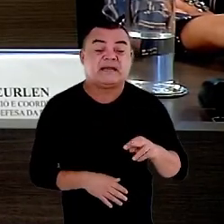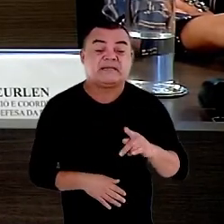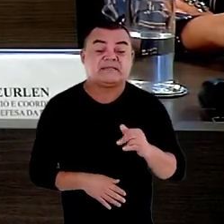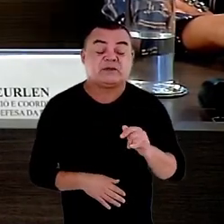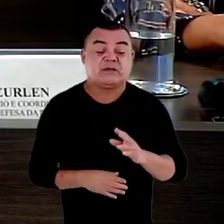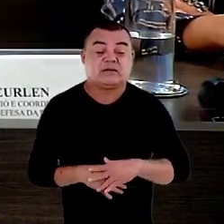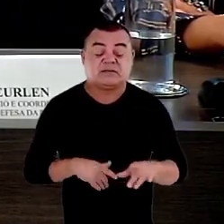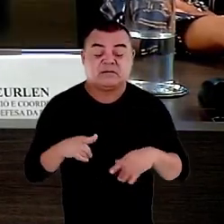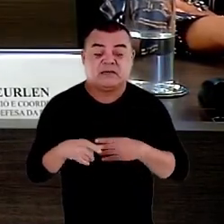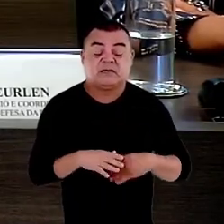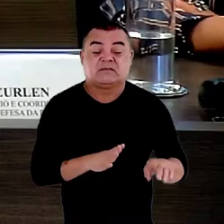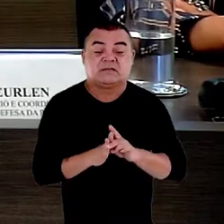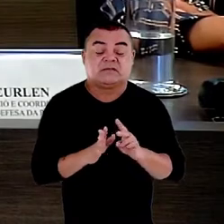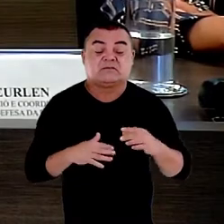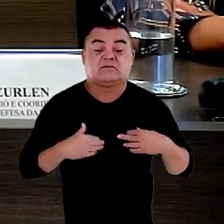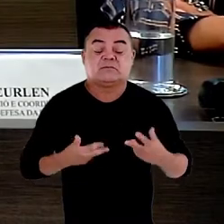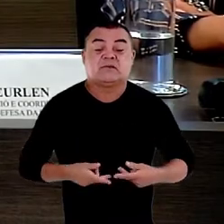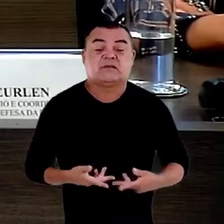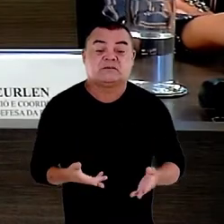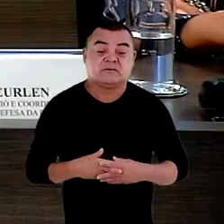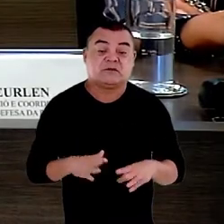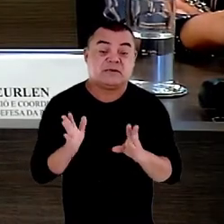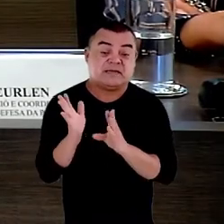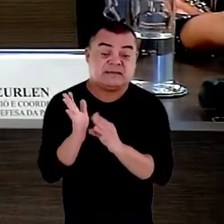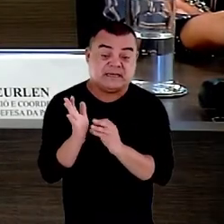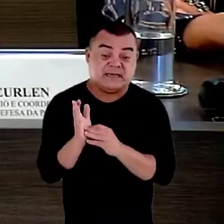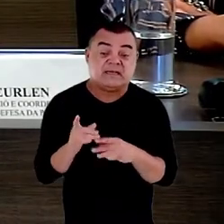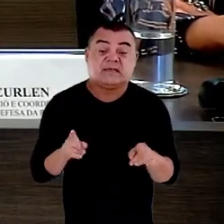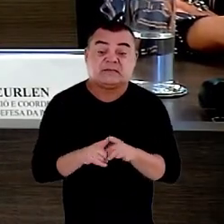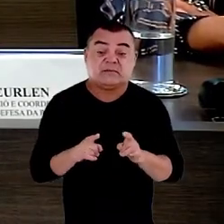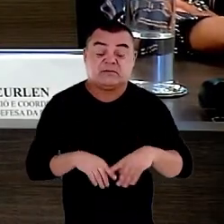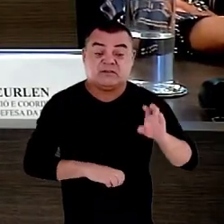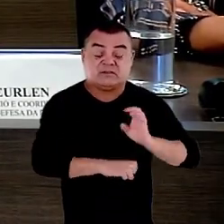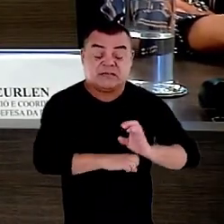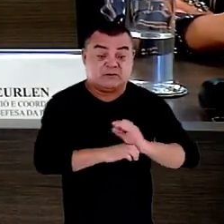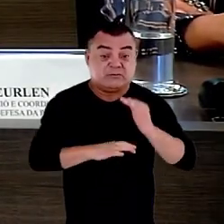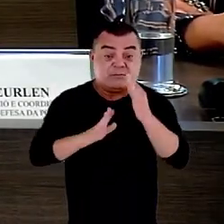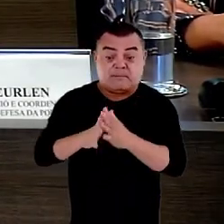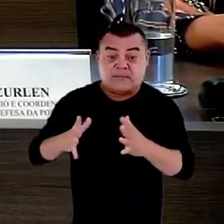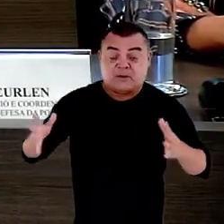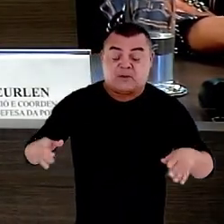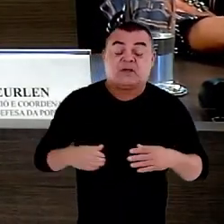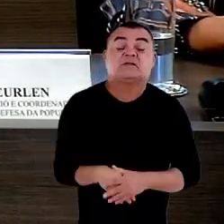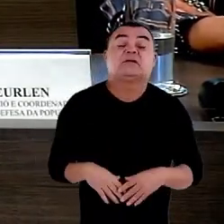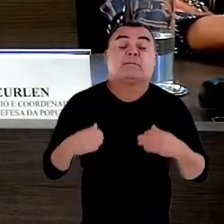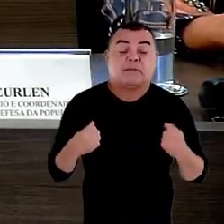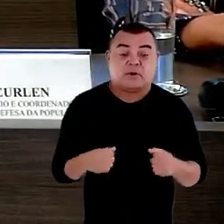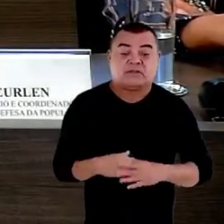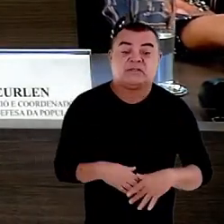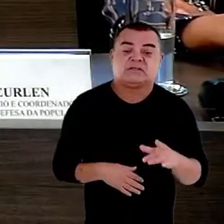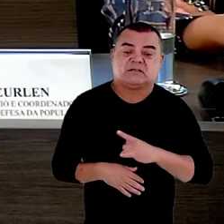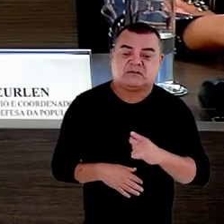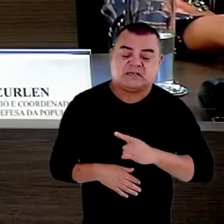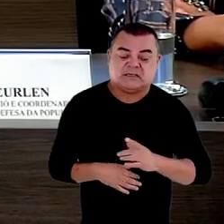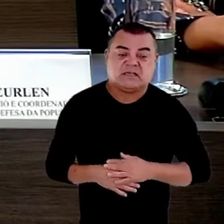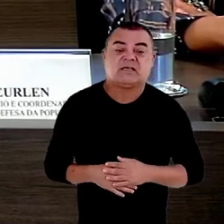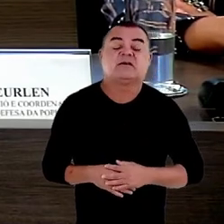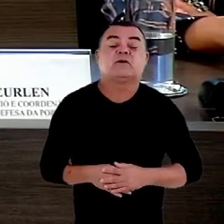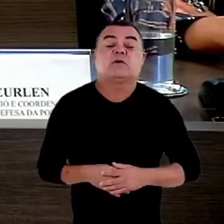abarcam essa matéria mas também nos estados maiores que podem deveriam ter promotoria de justiça